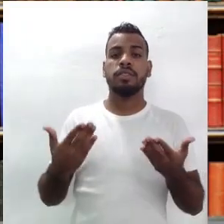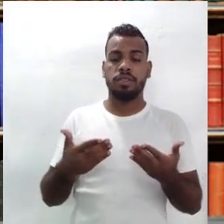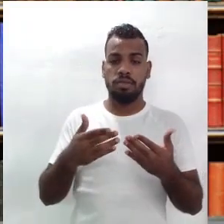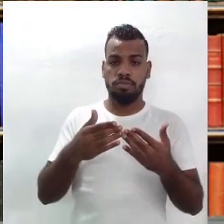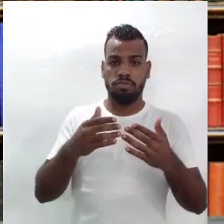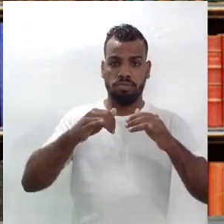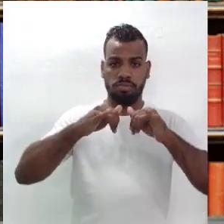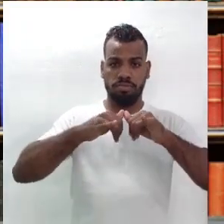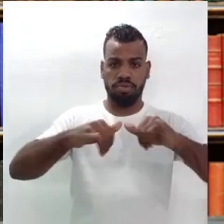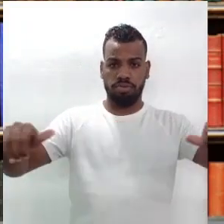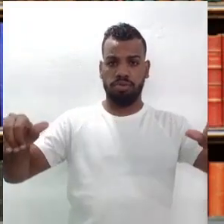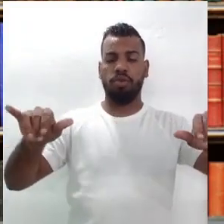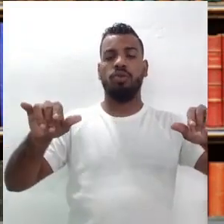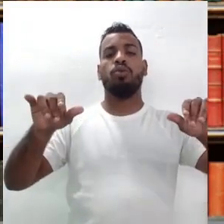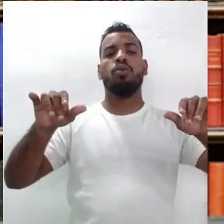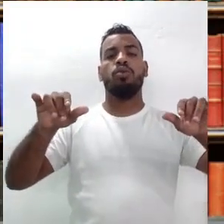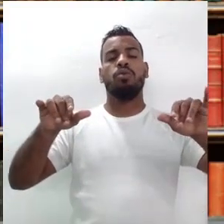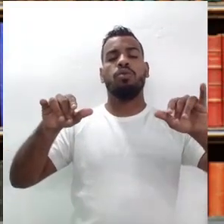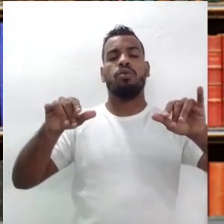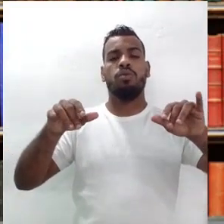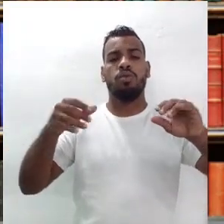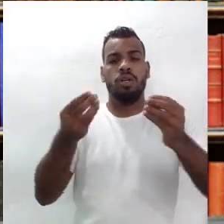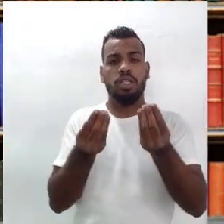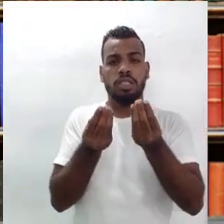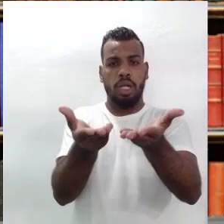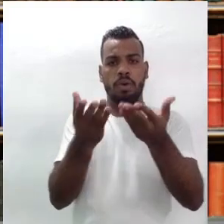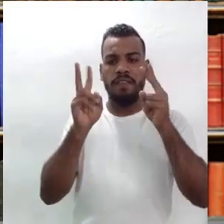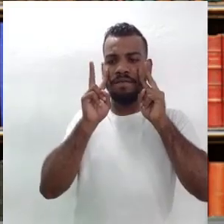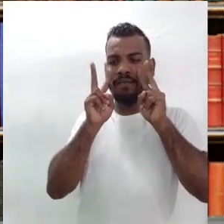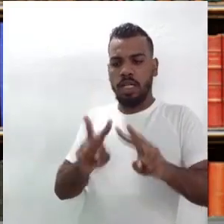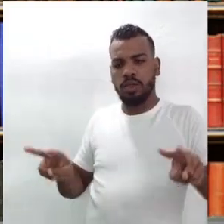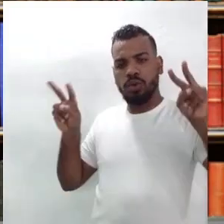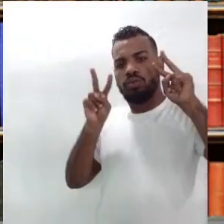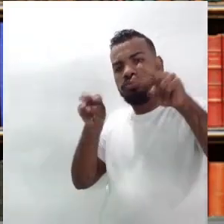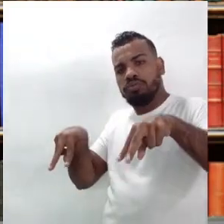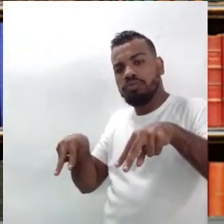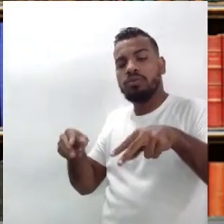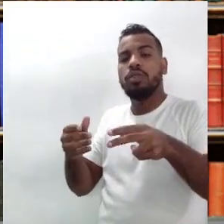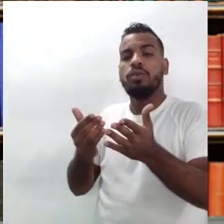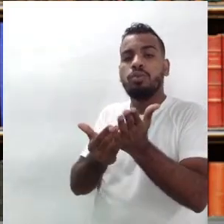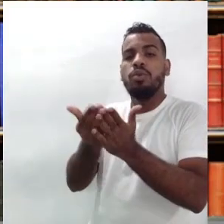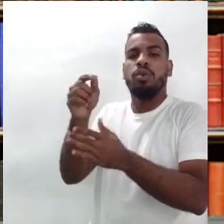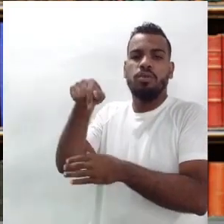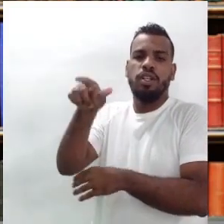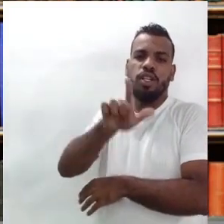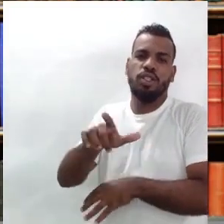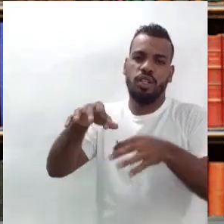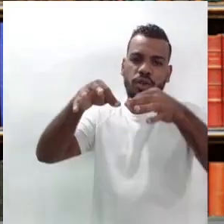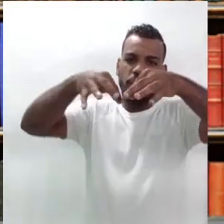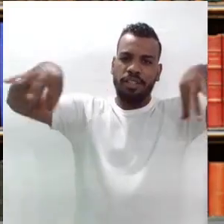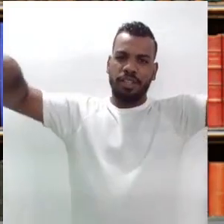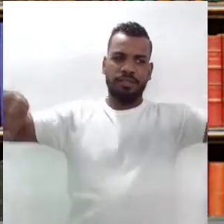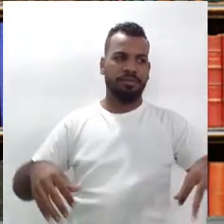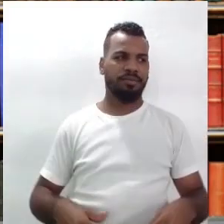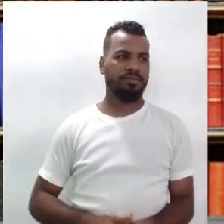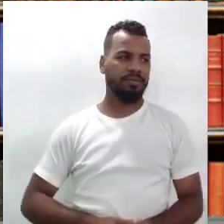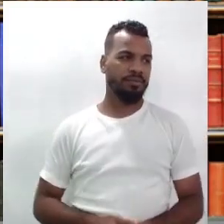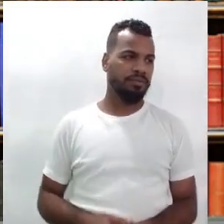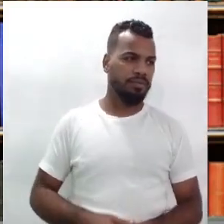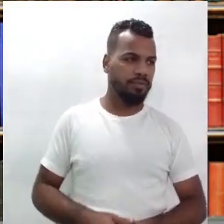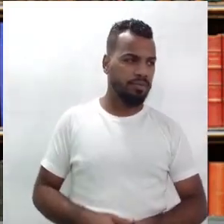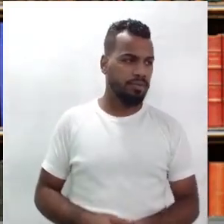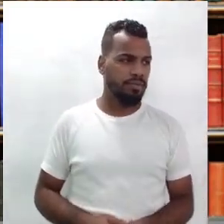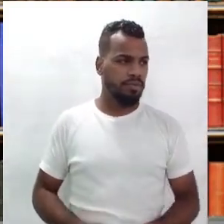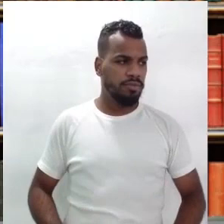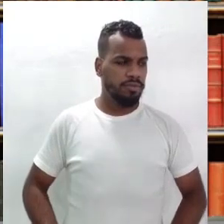dada o seu devido visualidade a partir da literatura de cordel. Interessante que no cordel, você pode